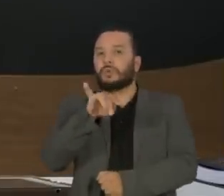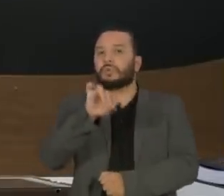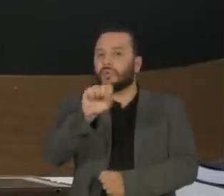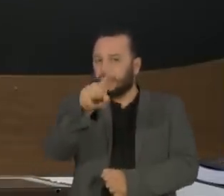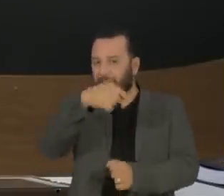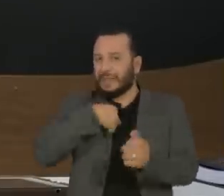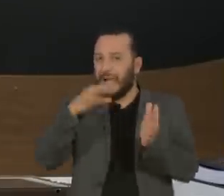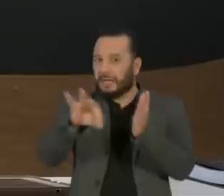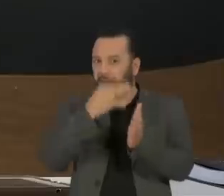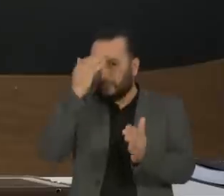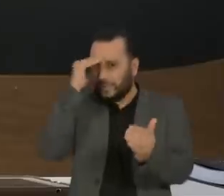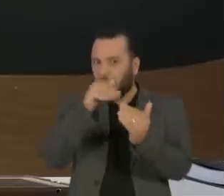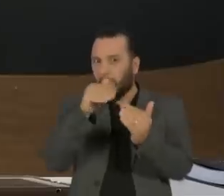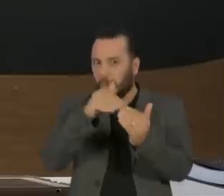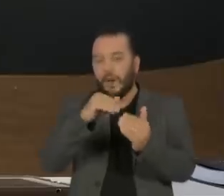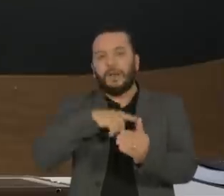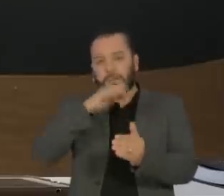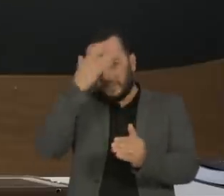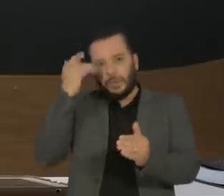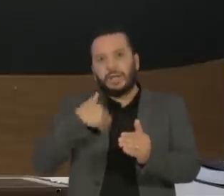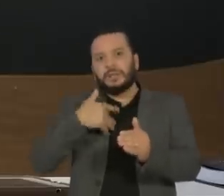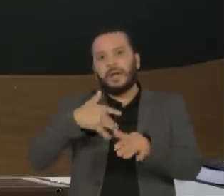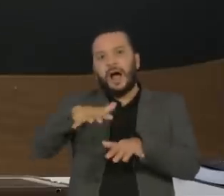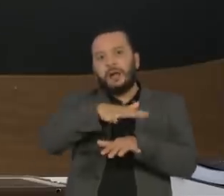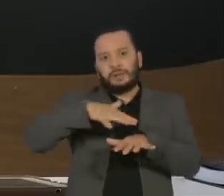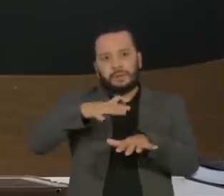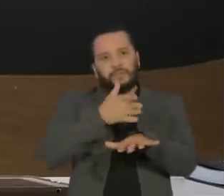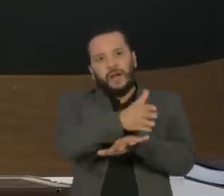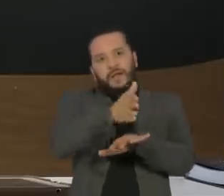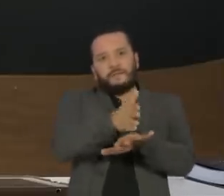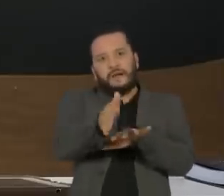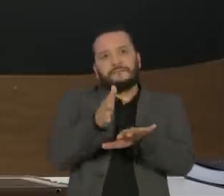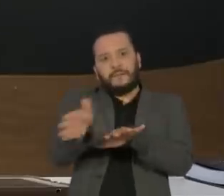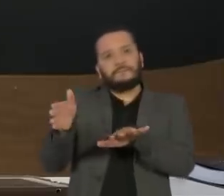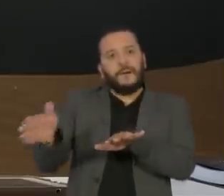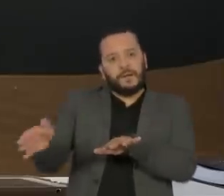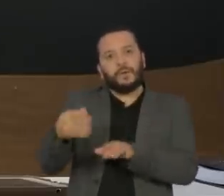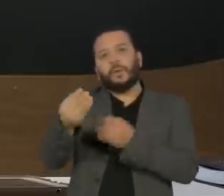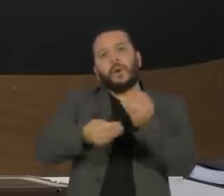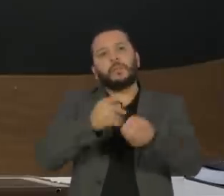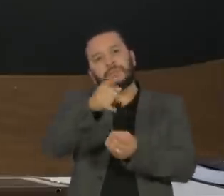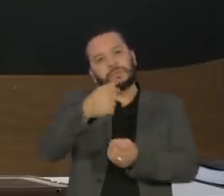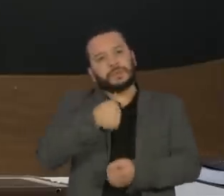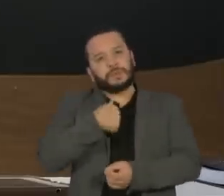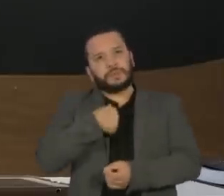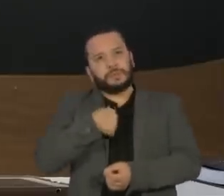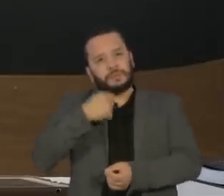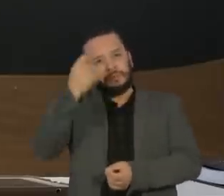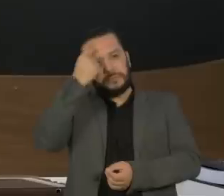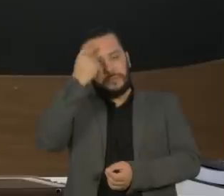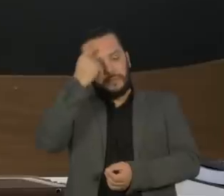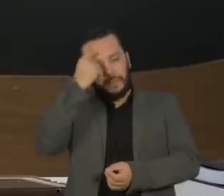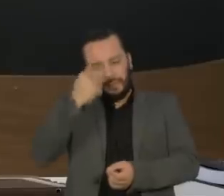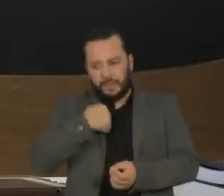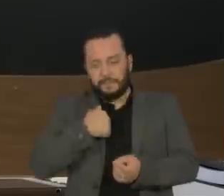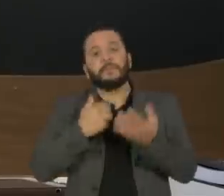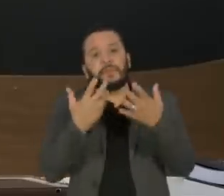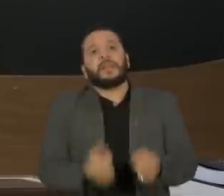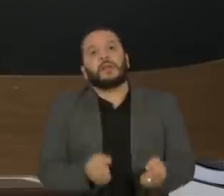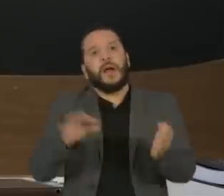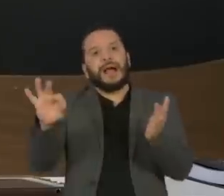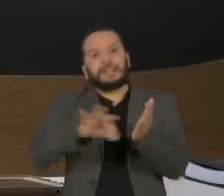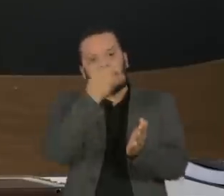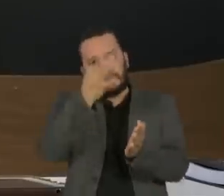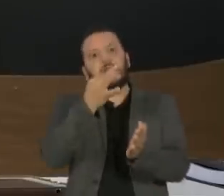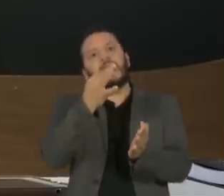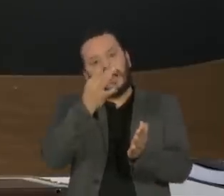pessoas de várias vertentes. Como isso chegou até você? Como você se viu impelido a assinar? É